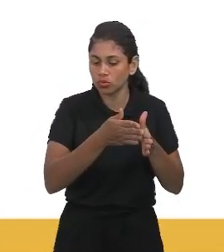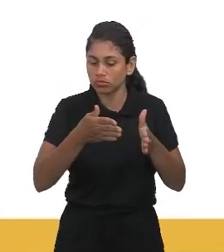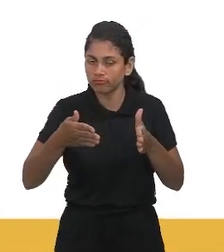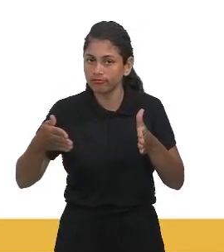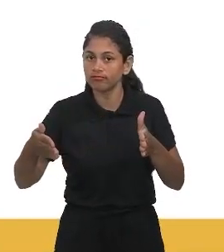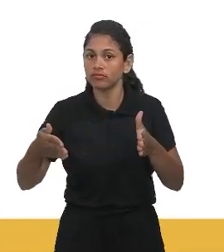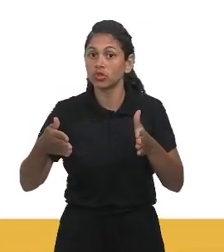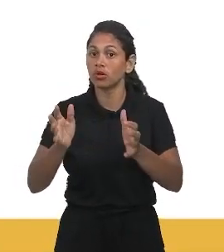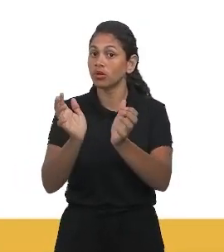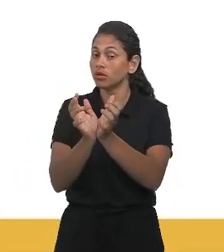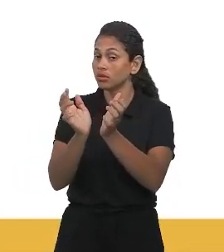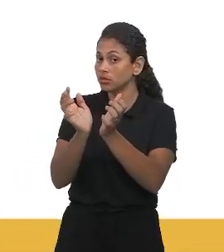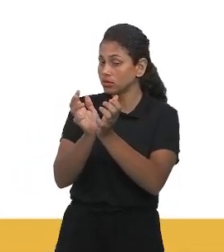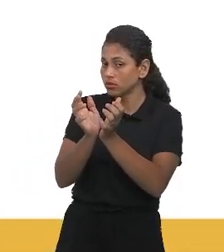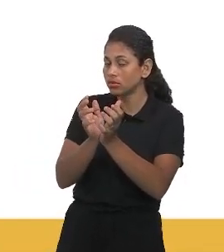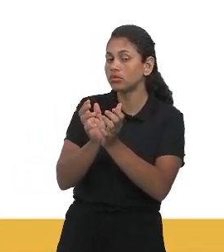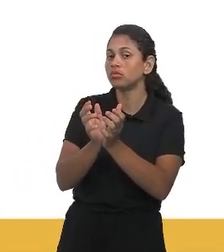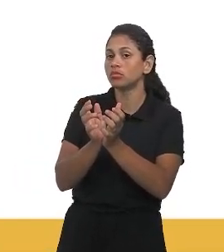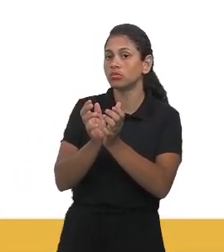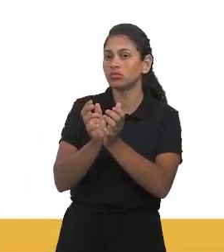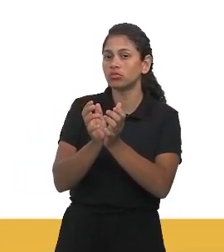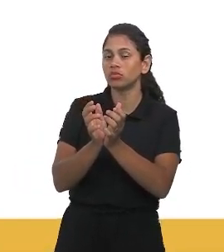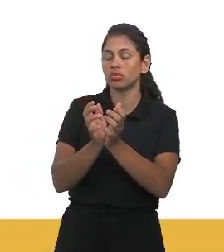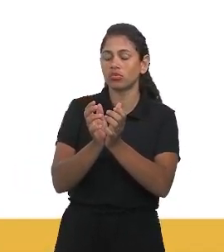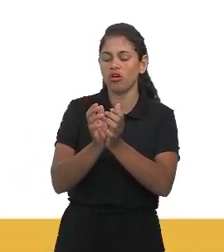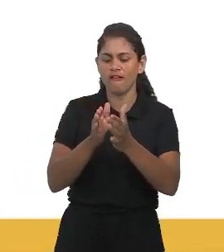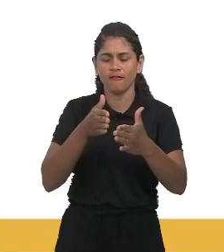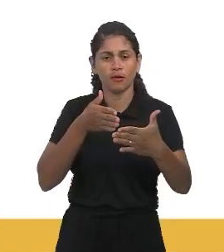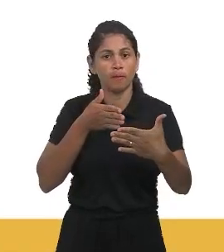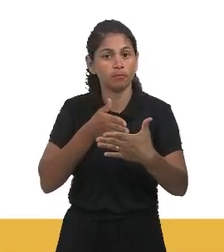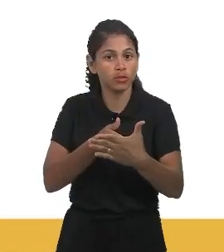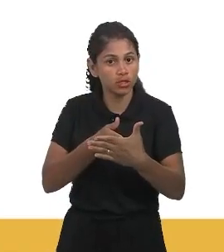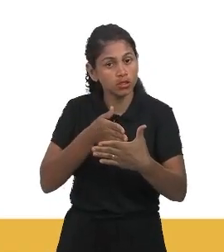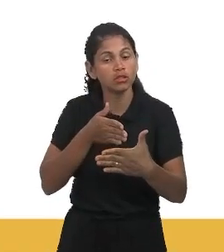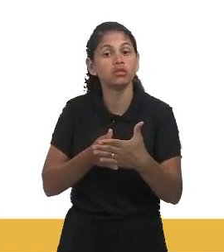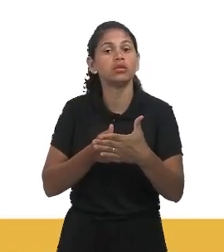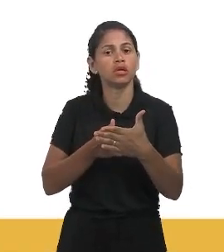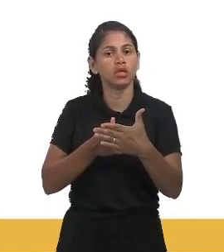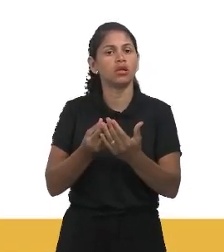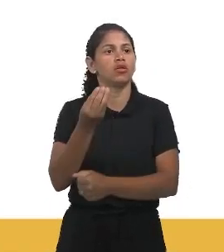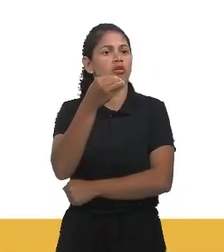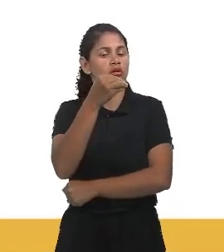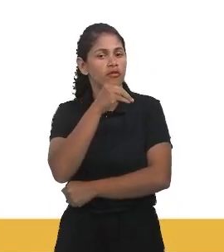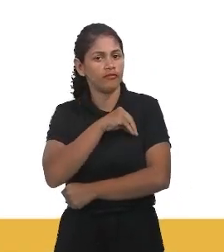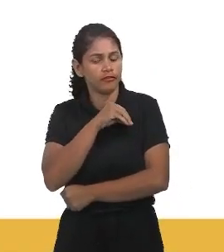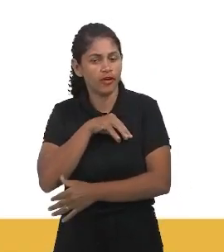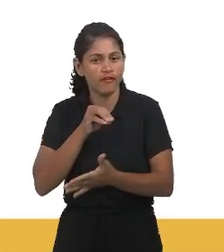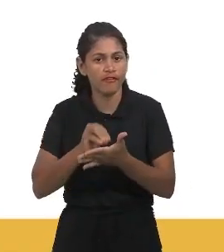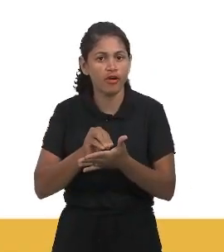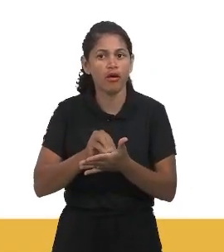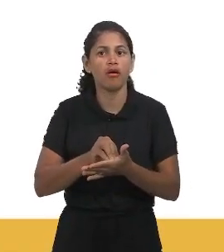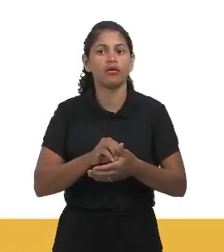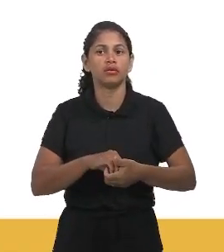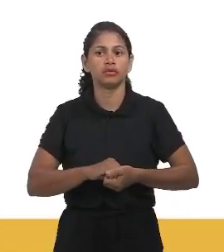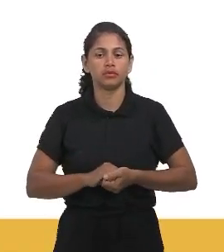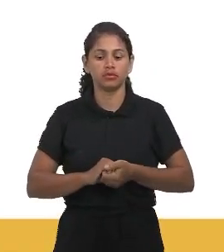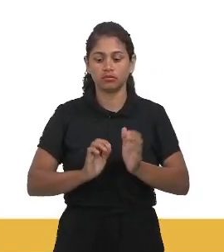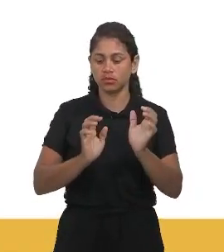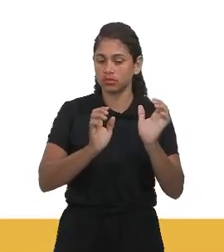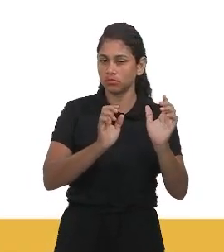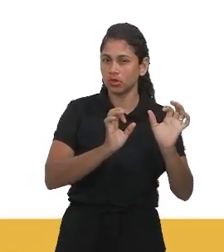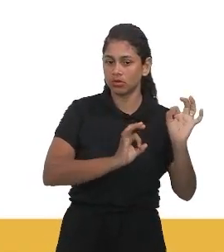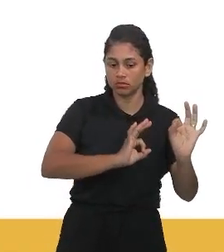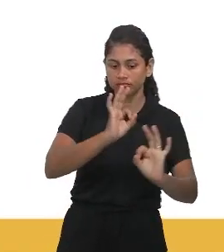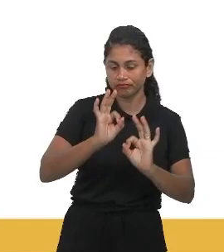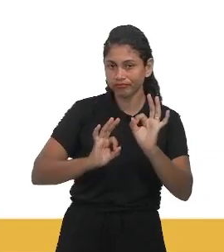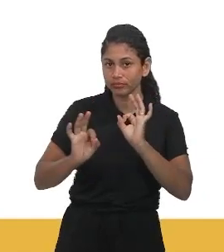enfrentaram desarticulação, coação e controle sobre os salários. Segundo ponto, a organização de